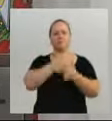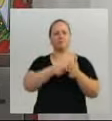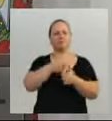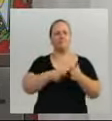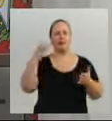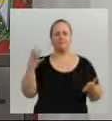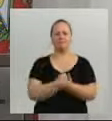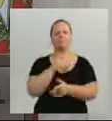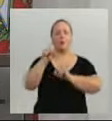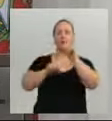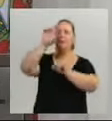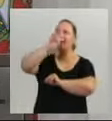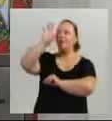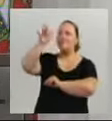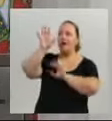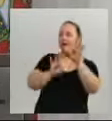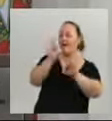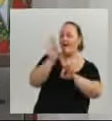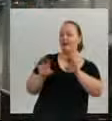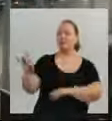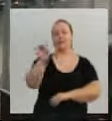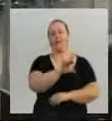tem preparado para todos nós. Muito obrigado a todos. Obrigado. Obrigado. Obrigado. Obrigado.